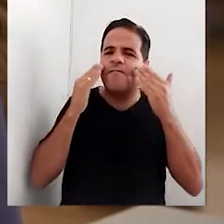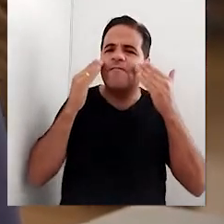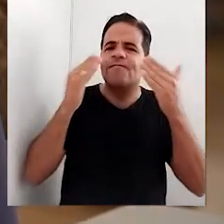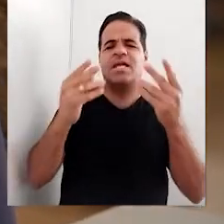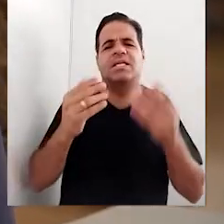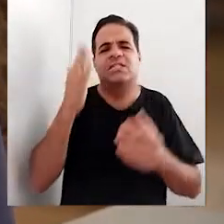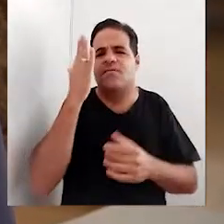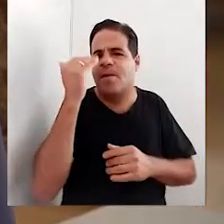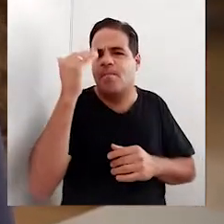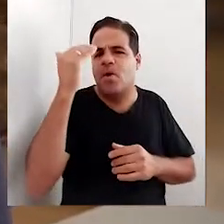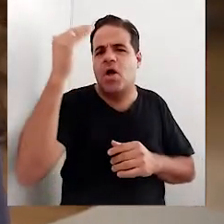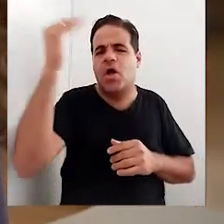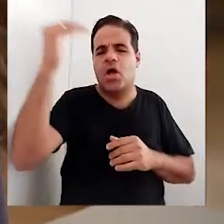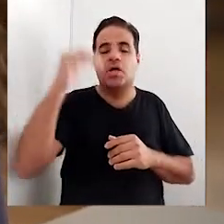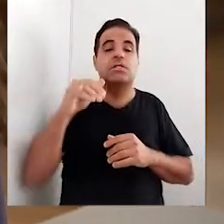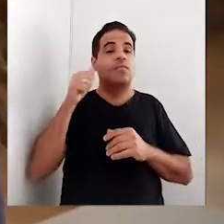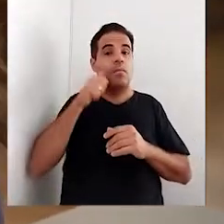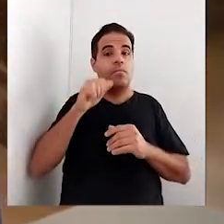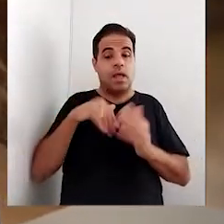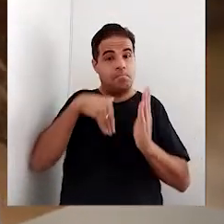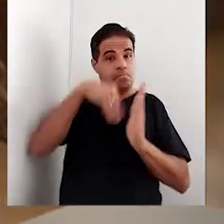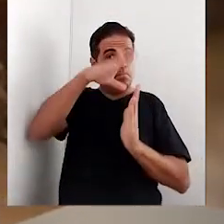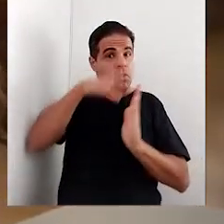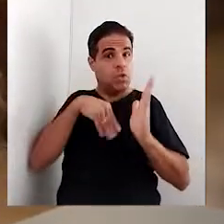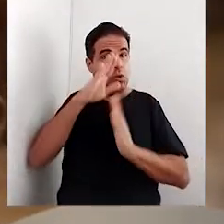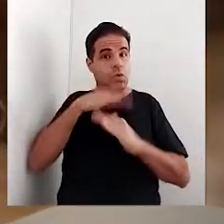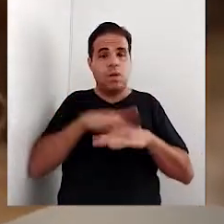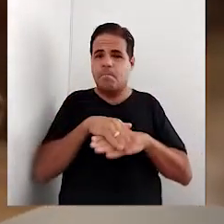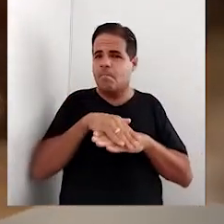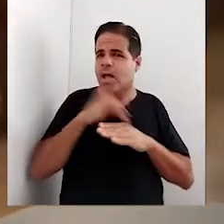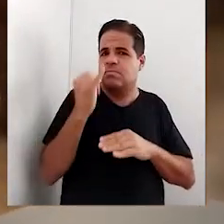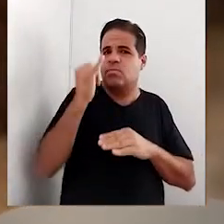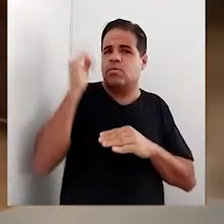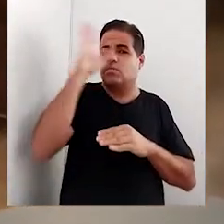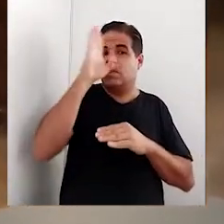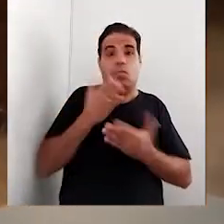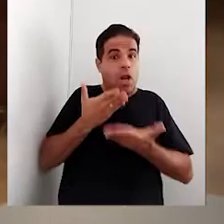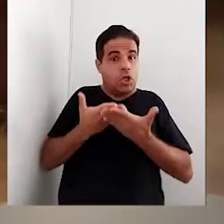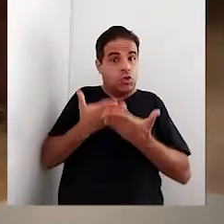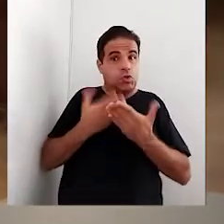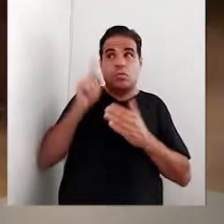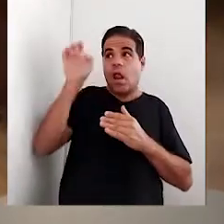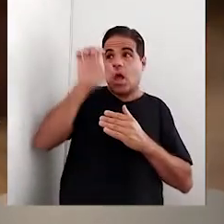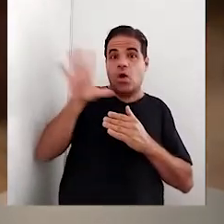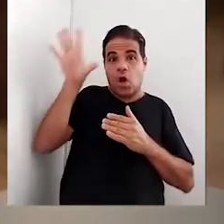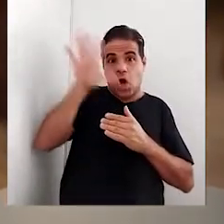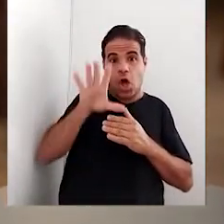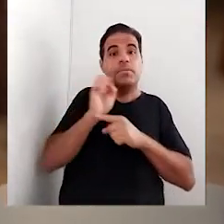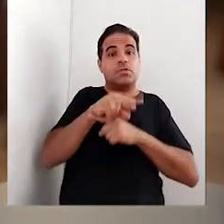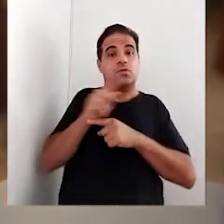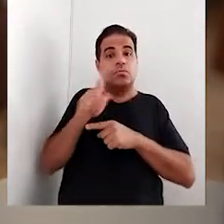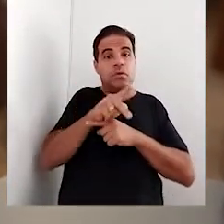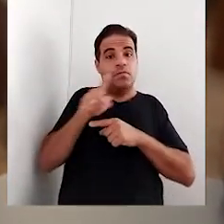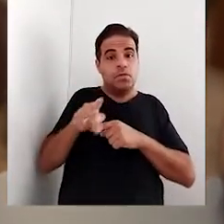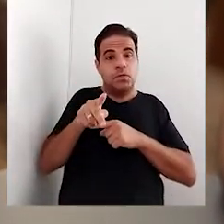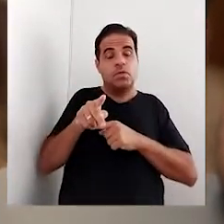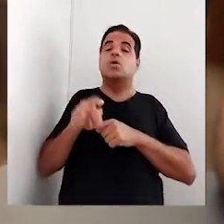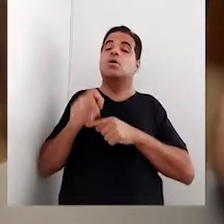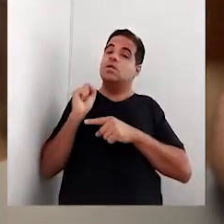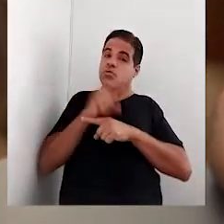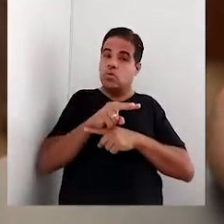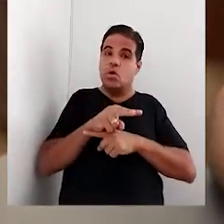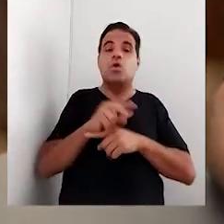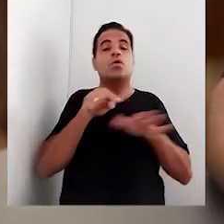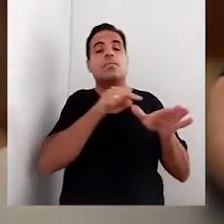muito à frente do tempo dela. Foi uma das pintoras mais importantes do Brasil. Estudou na Europa, foi professora e participou da